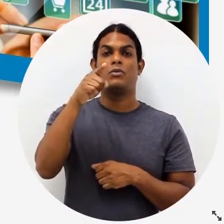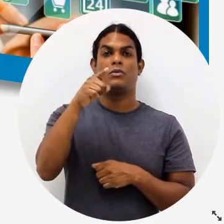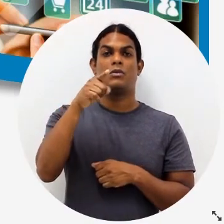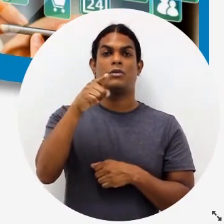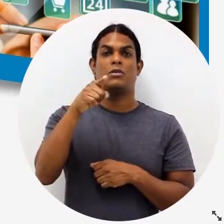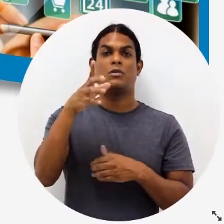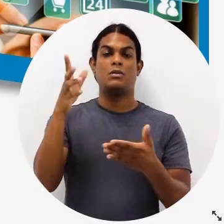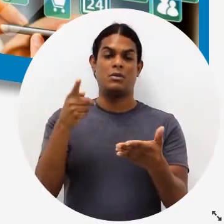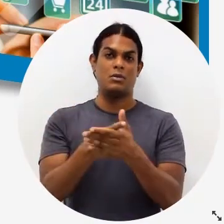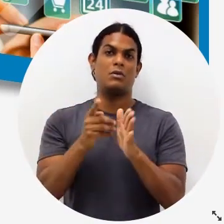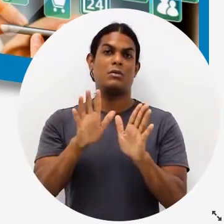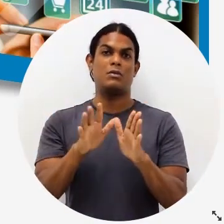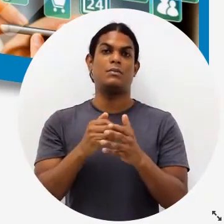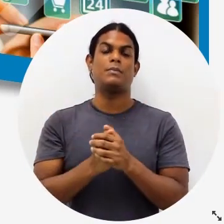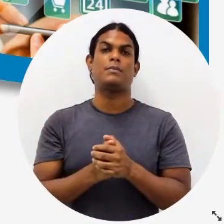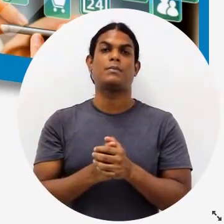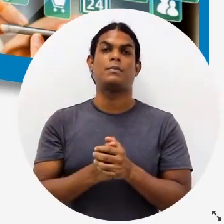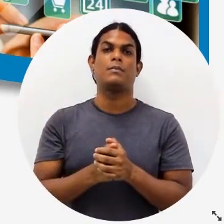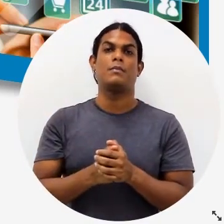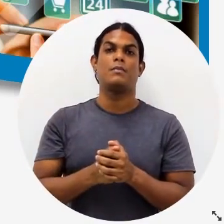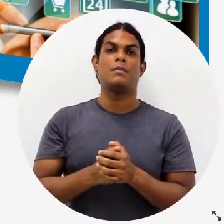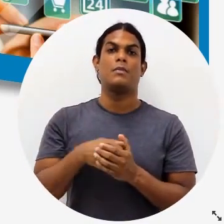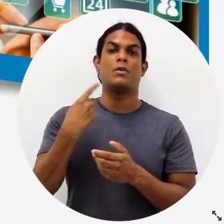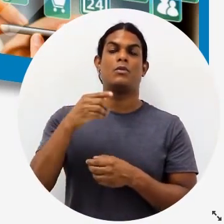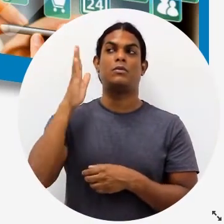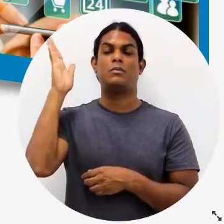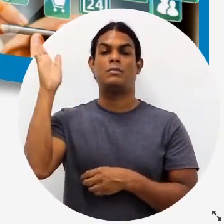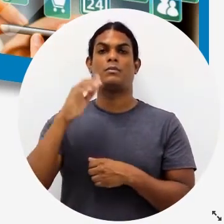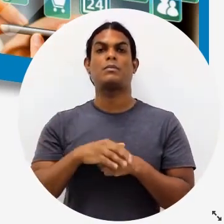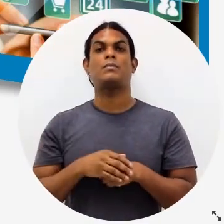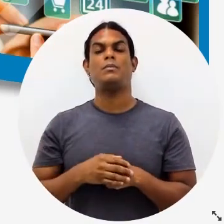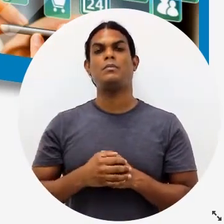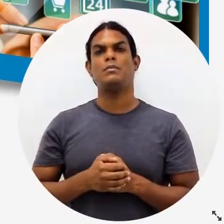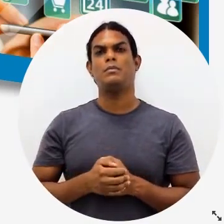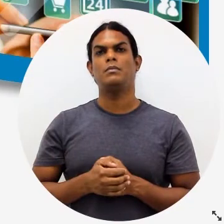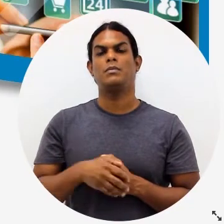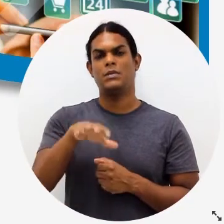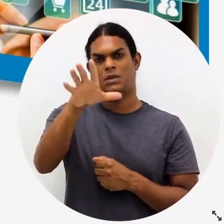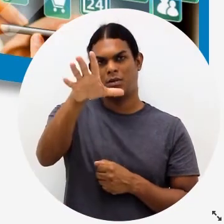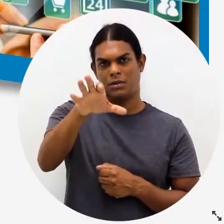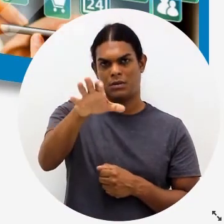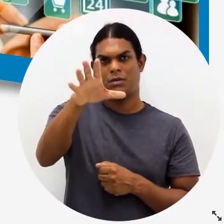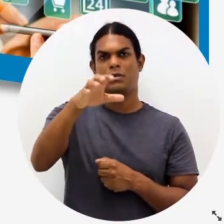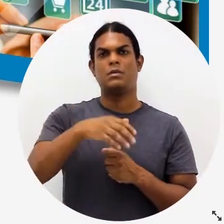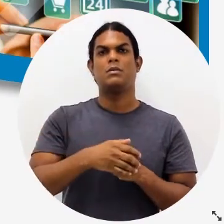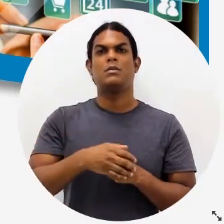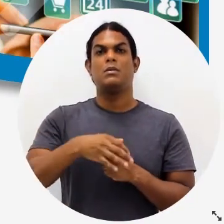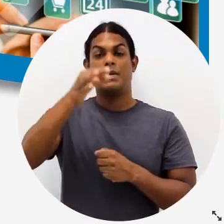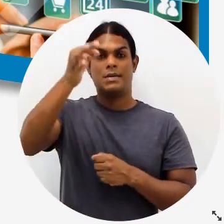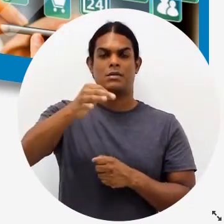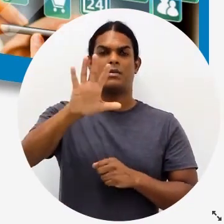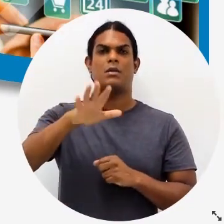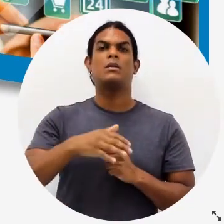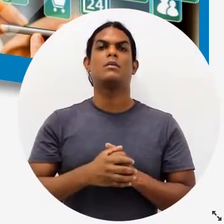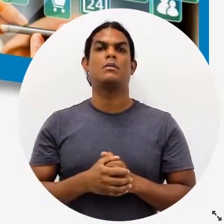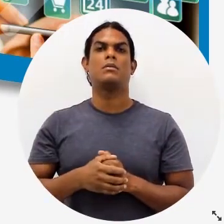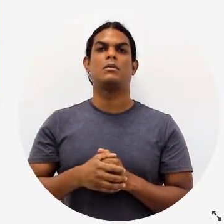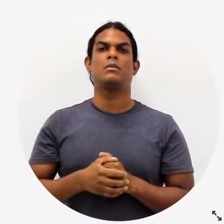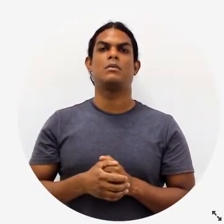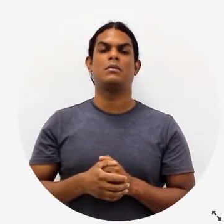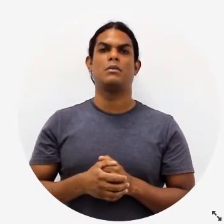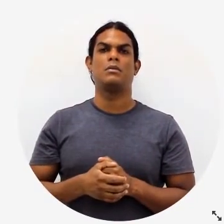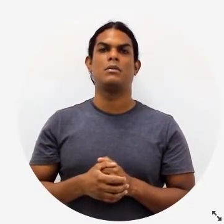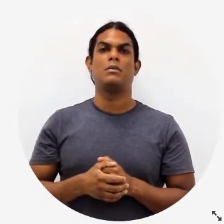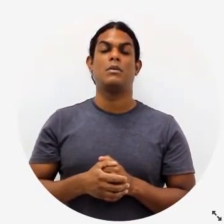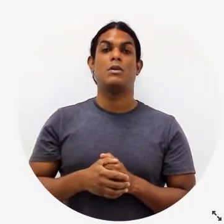brincadeira comigo mesmo, eu disse, hum, isso aqui é a aprendizagem individualizada. E aí quando eu clico, aparece a aprendizagem em grupo. Ó, então